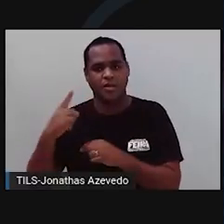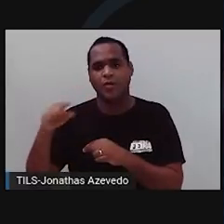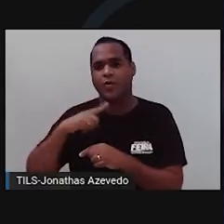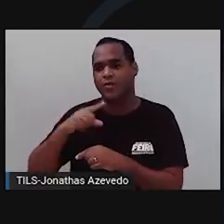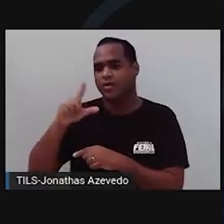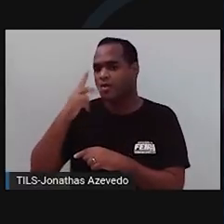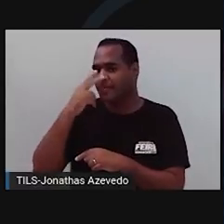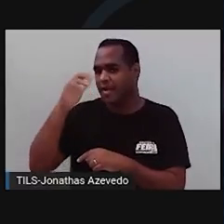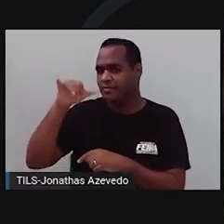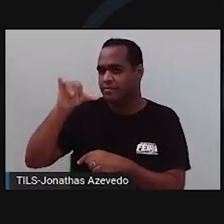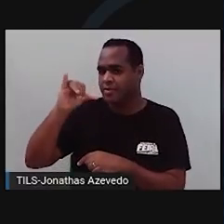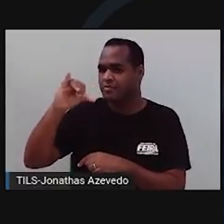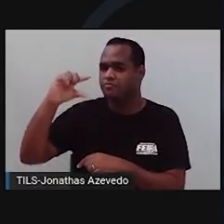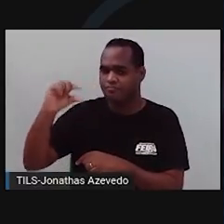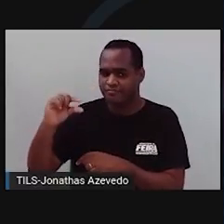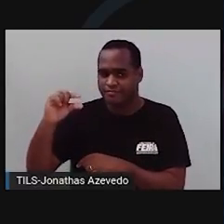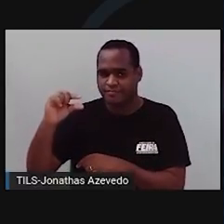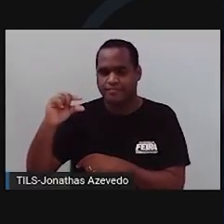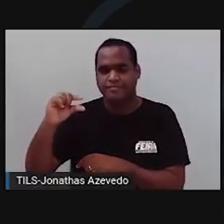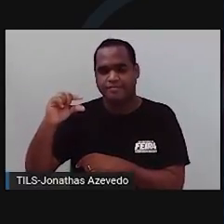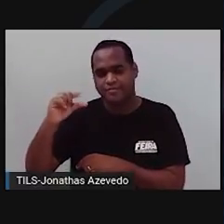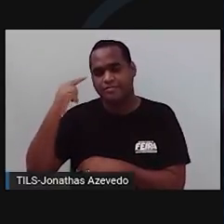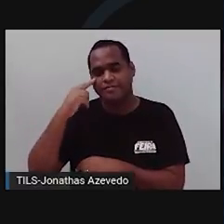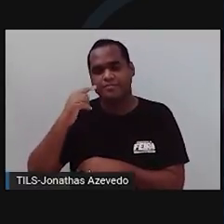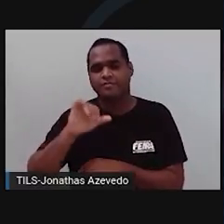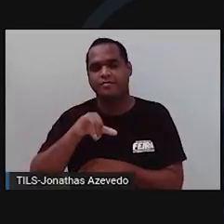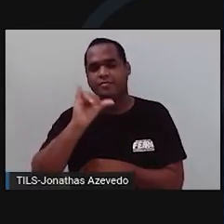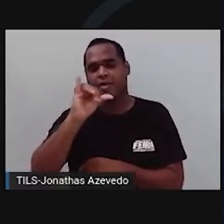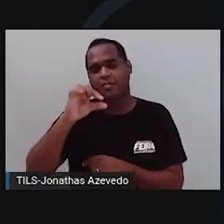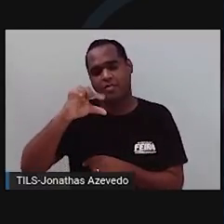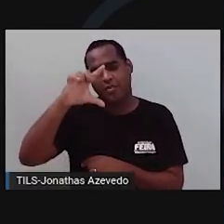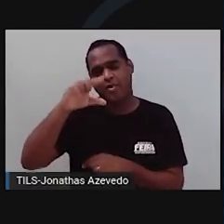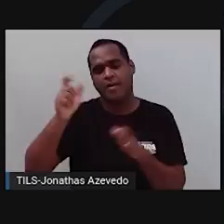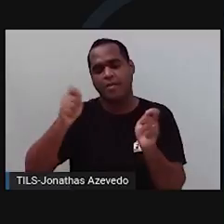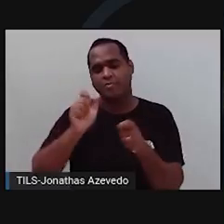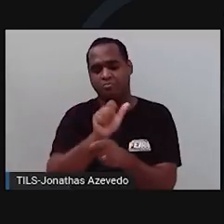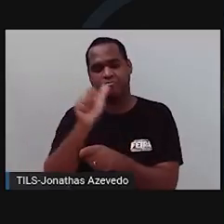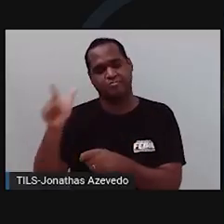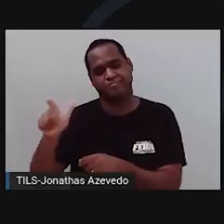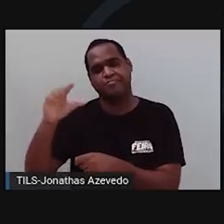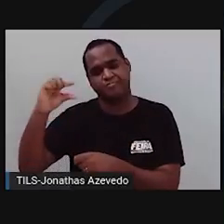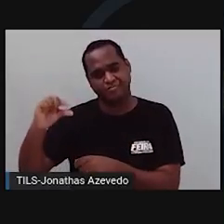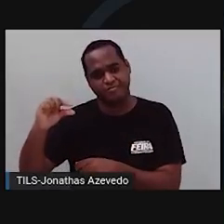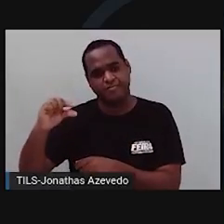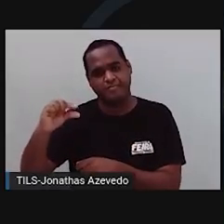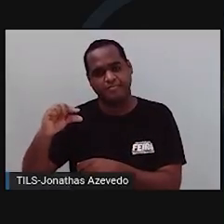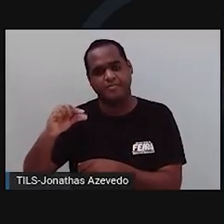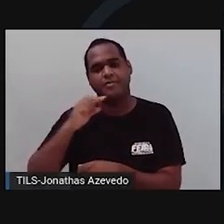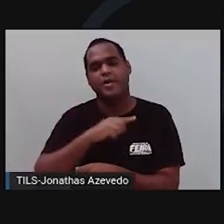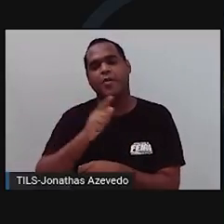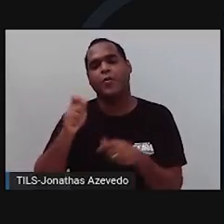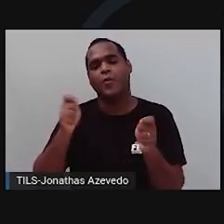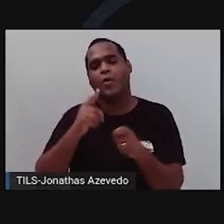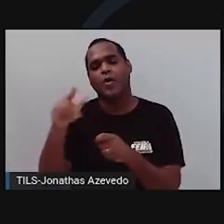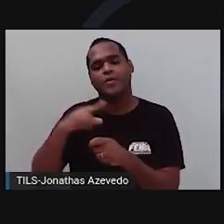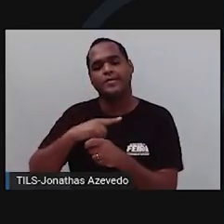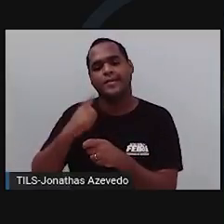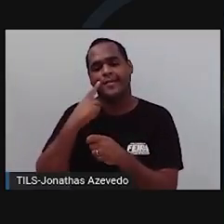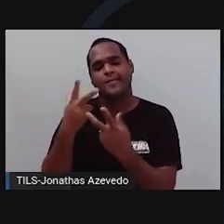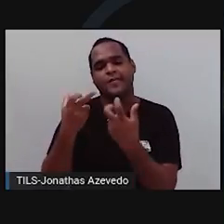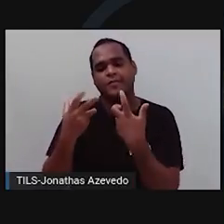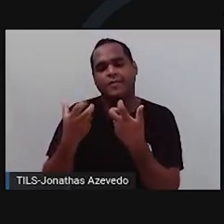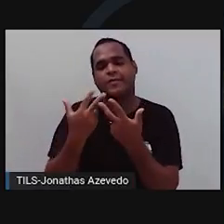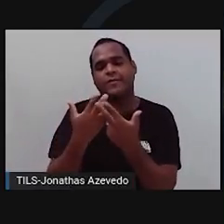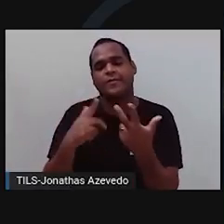recessivo, o Y minúsculo. O maiúsculo sempre se sobrepõe ao minúsculo. Então, o único jeito de ter bebês